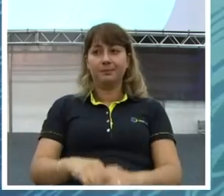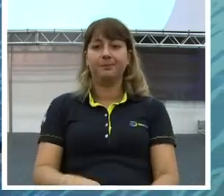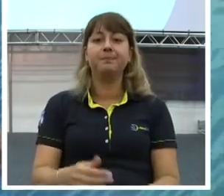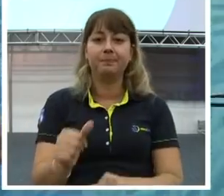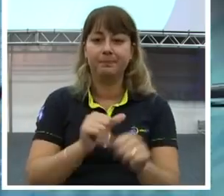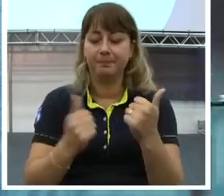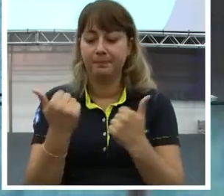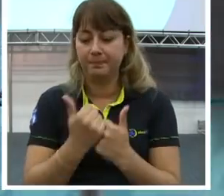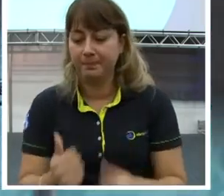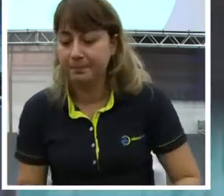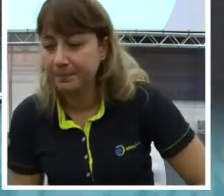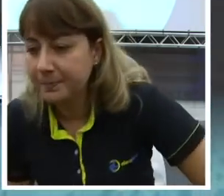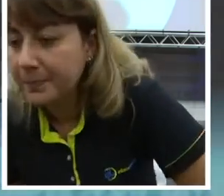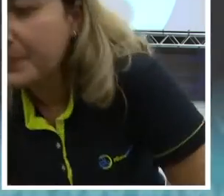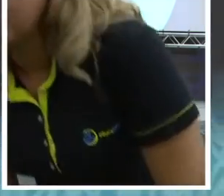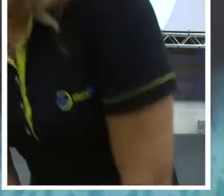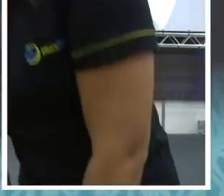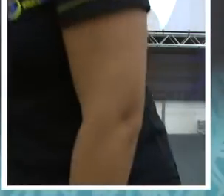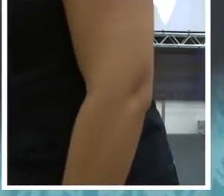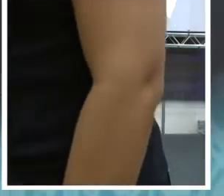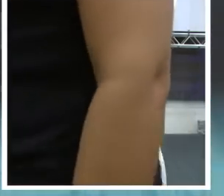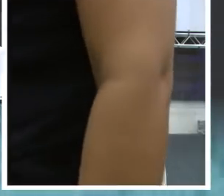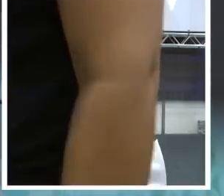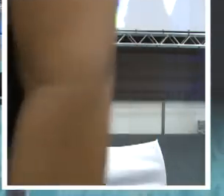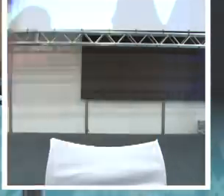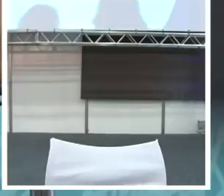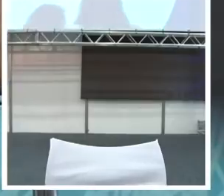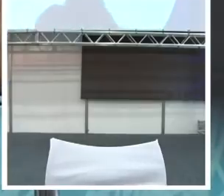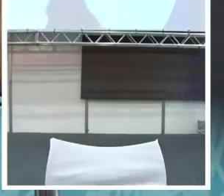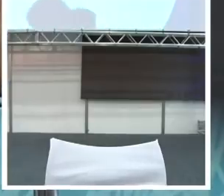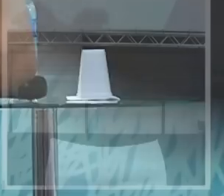dia. Não estão falando mês, estão falando dia.